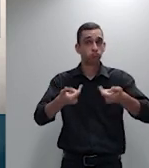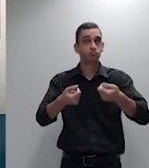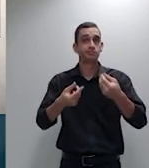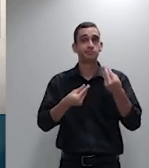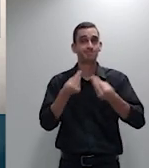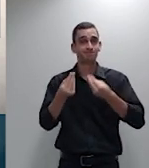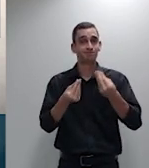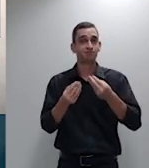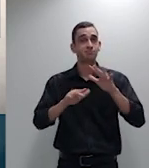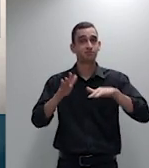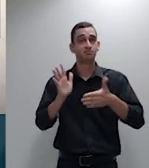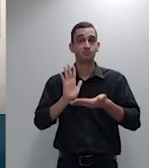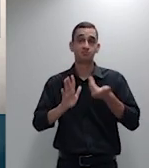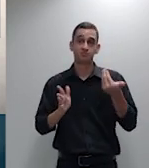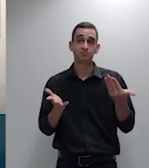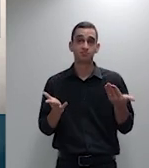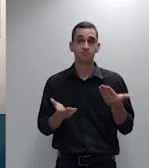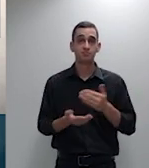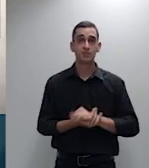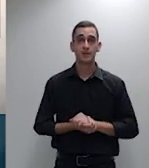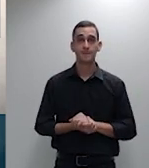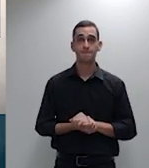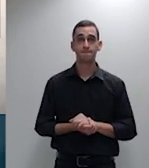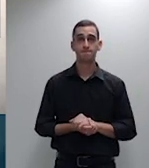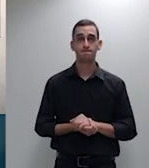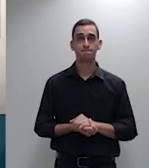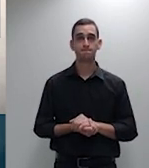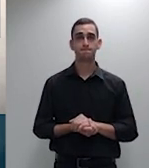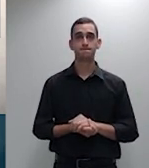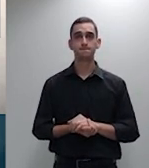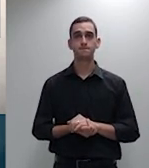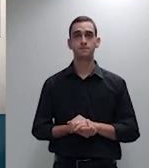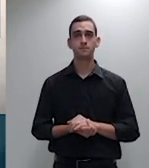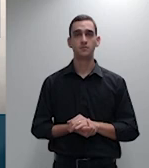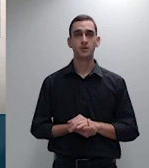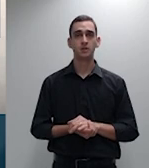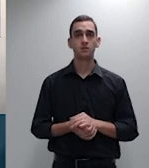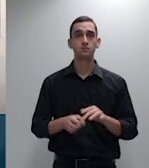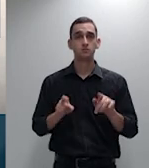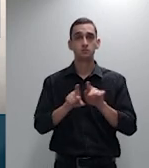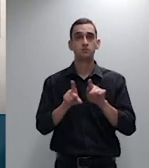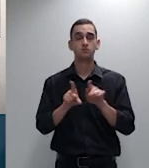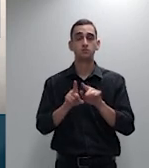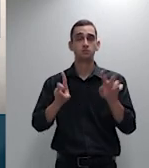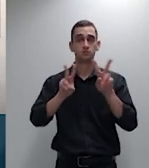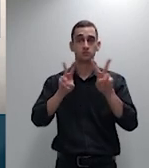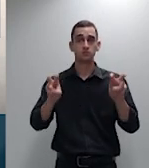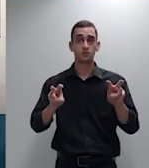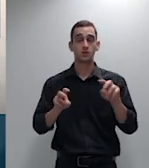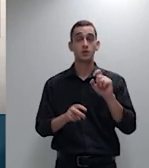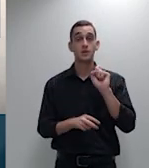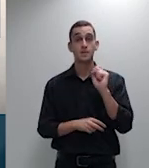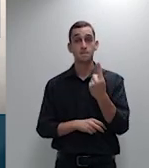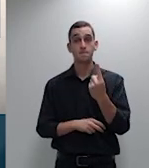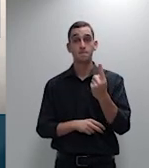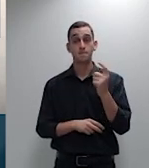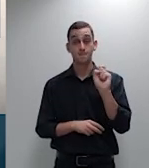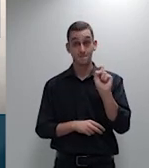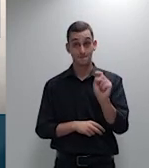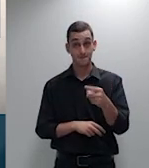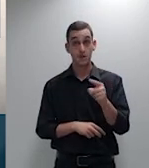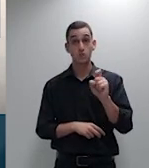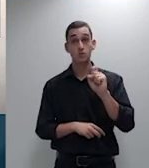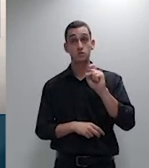é o tema 1116 e nisso Belize se vossa